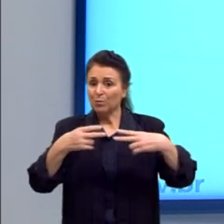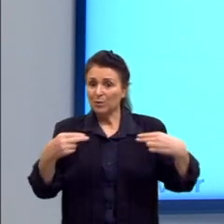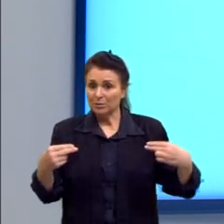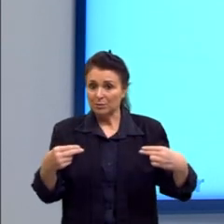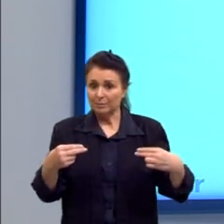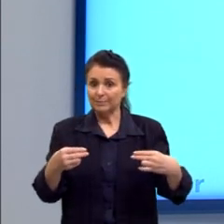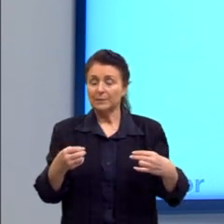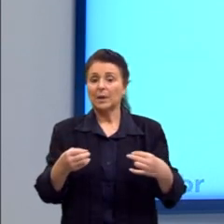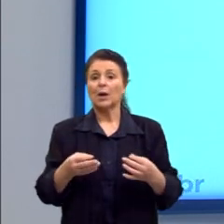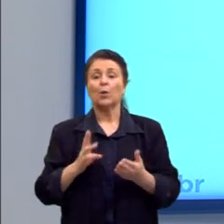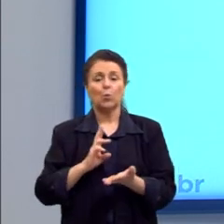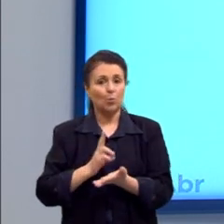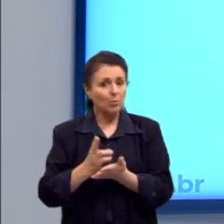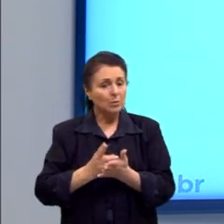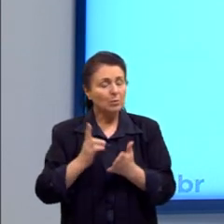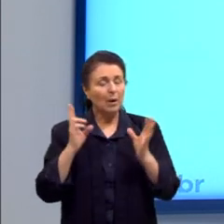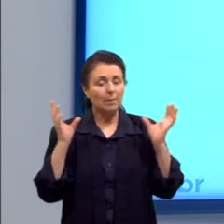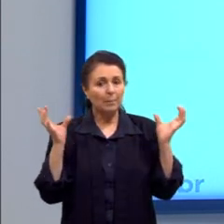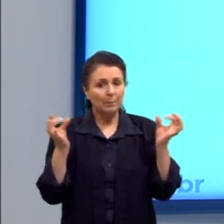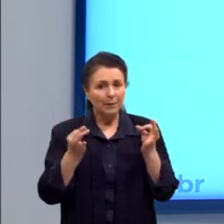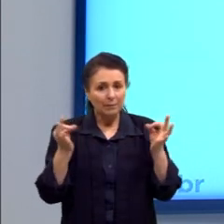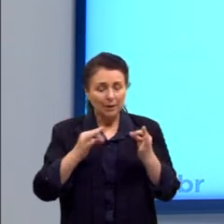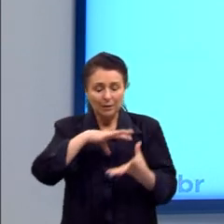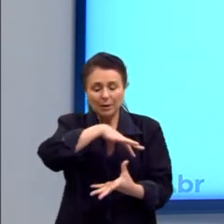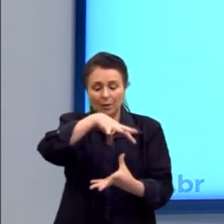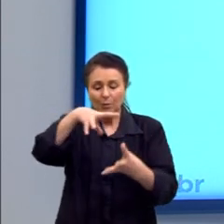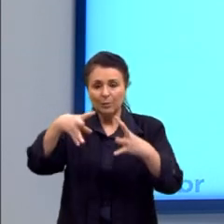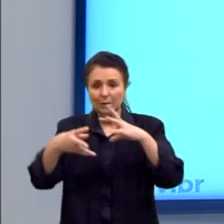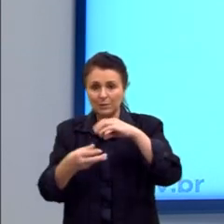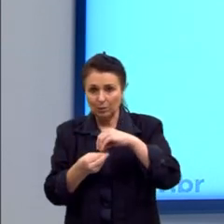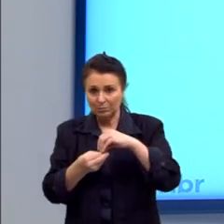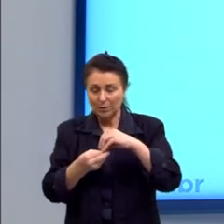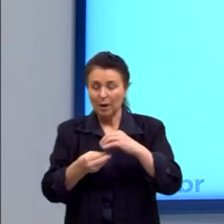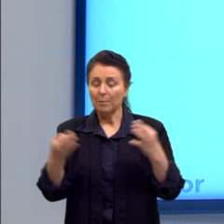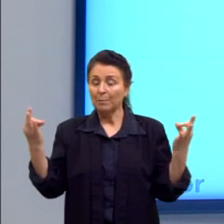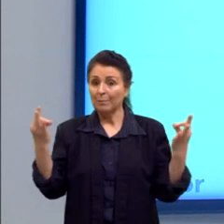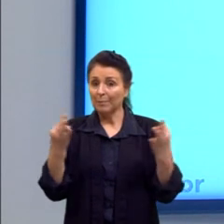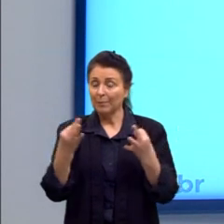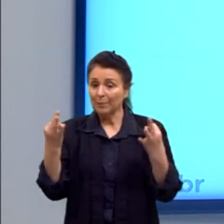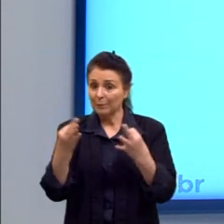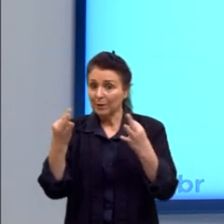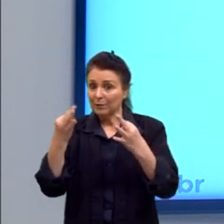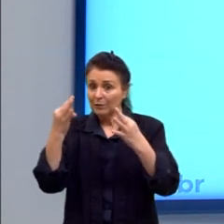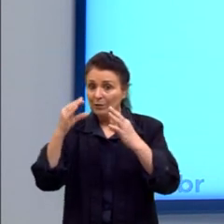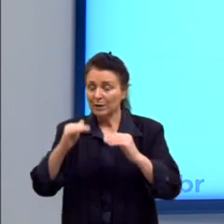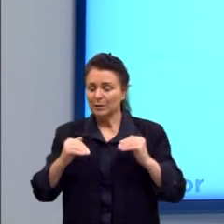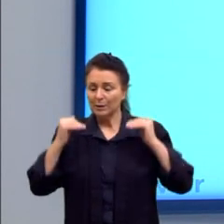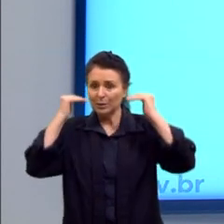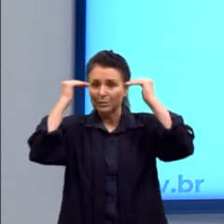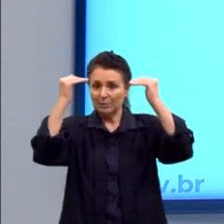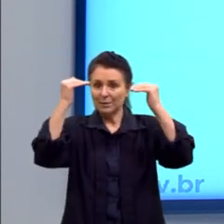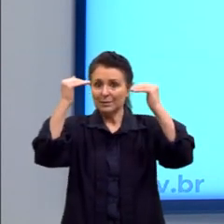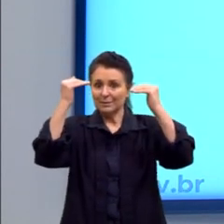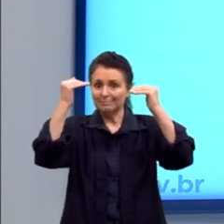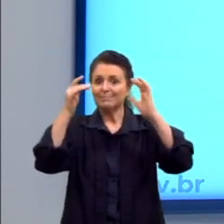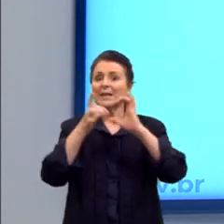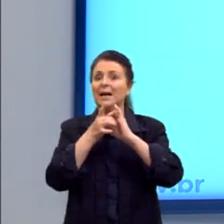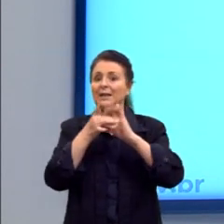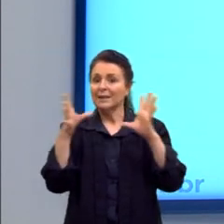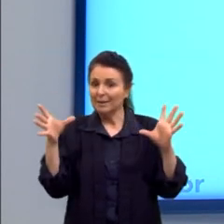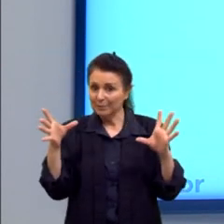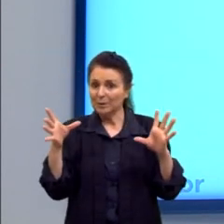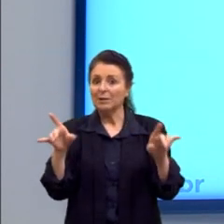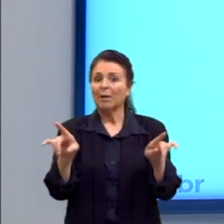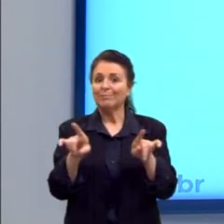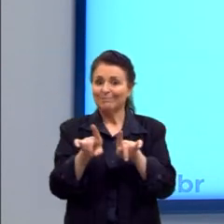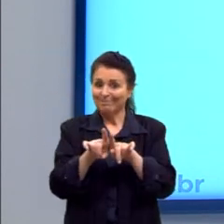ter perfeita globalização e perfeita soberania nacional, teremos que sacrificar a democracia. E outro item, por fim,